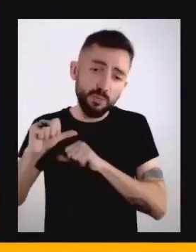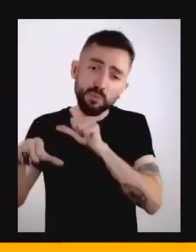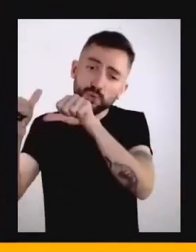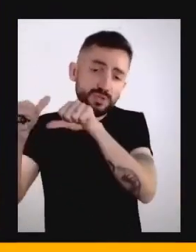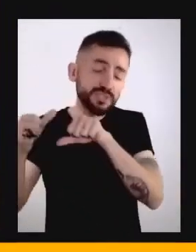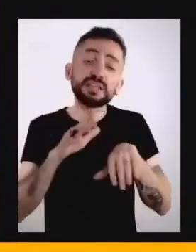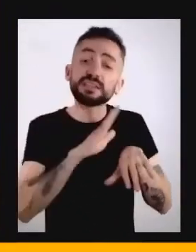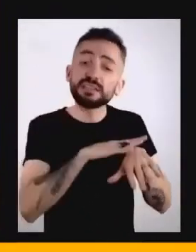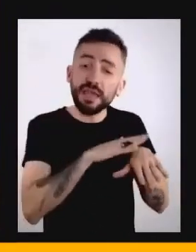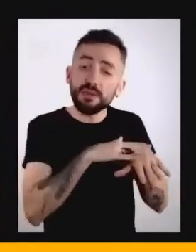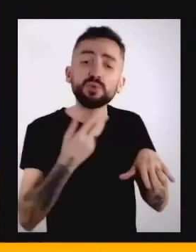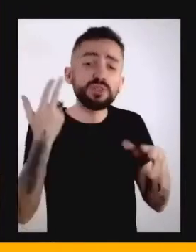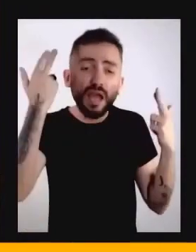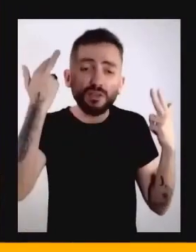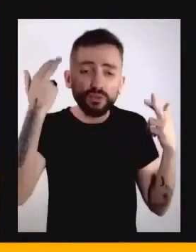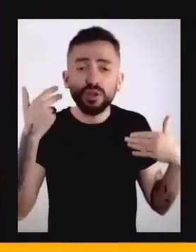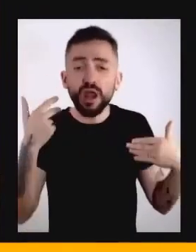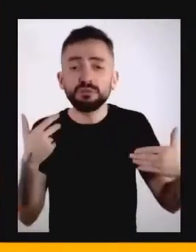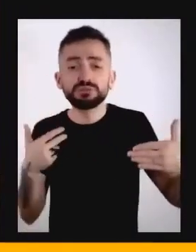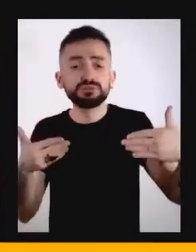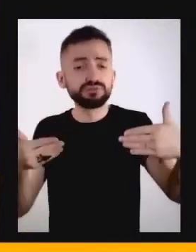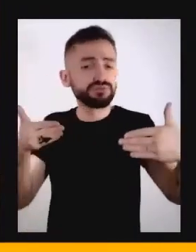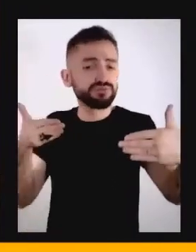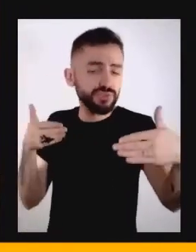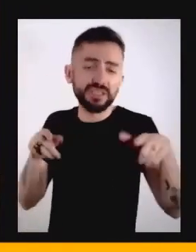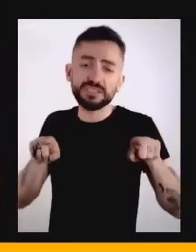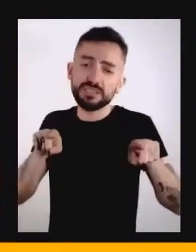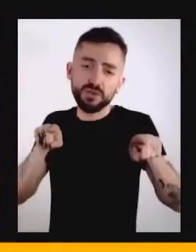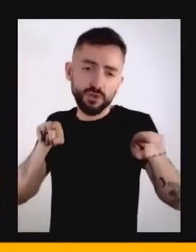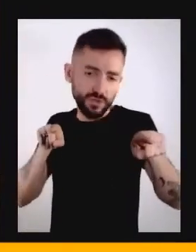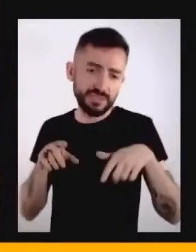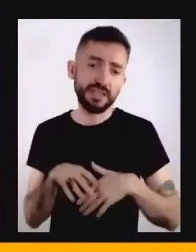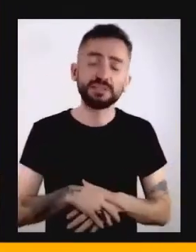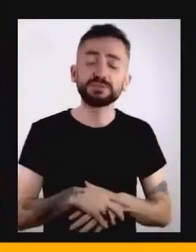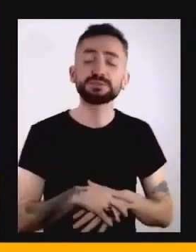natural do tempo. Num momento em que a gente passou a viver